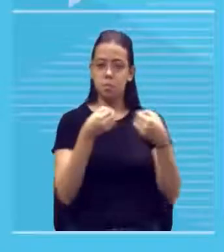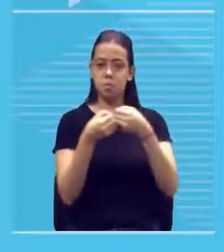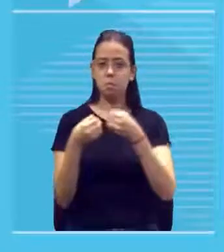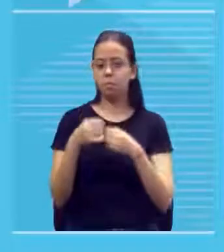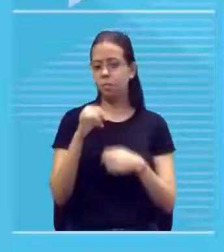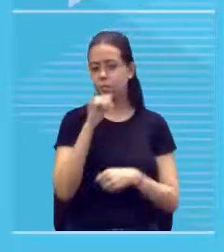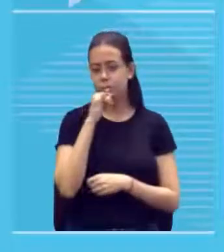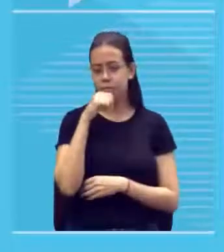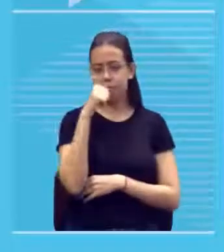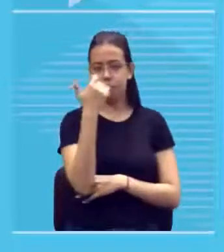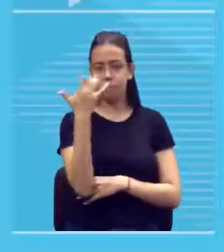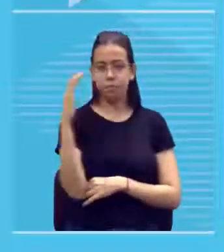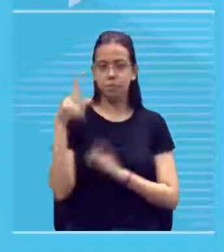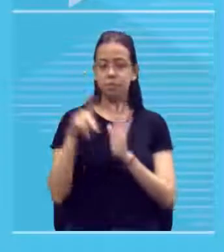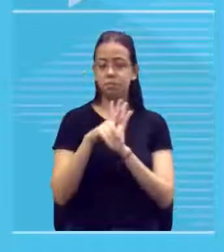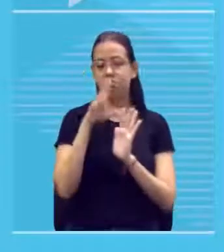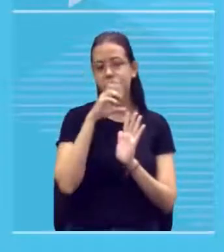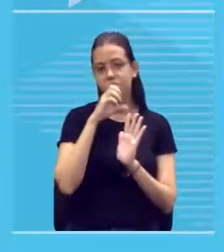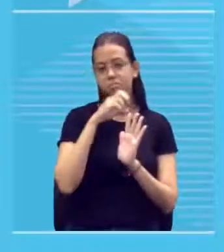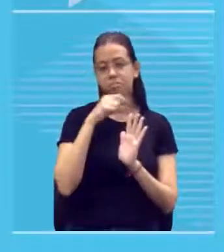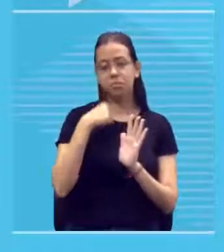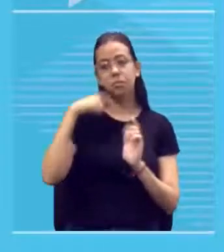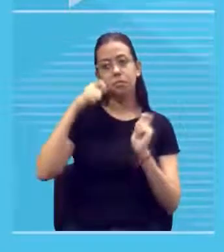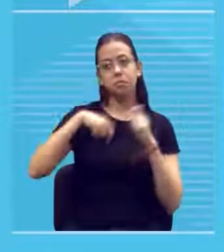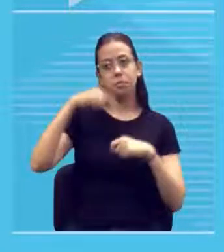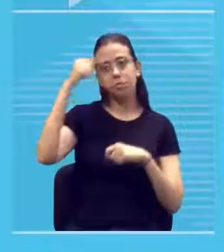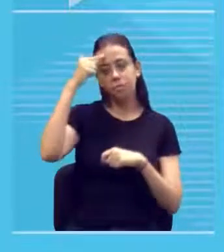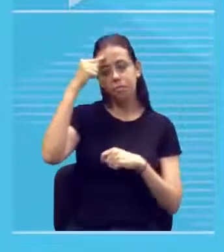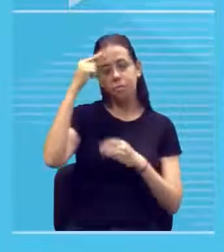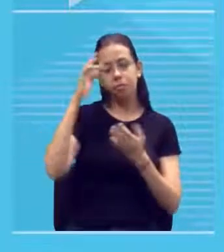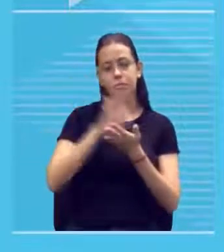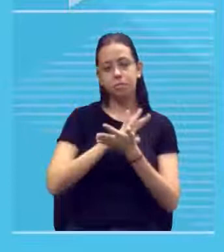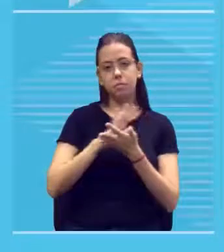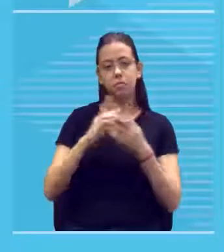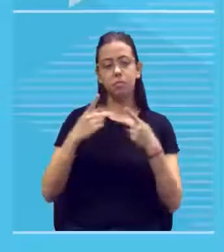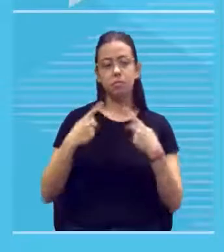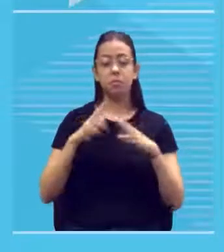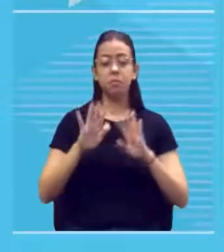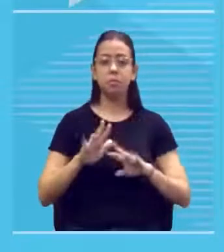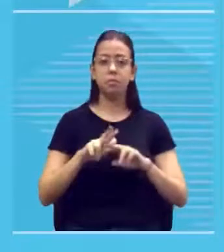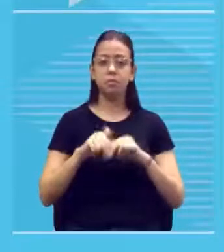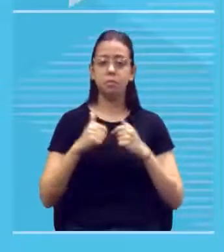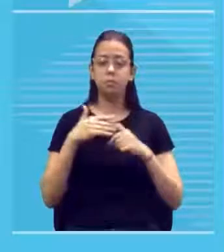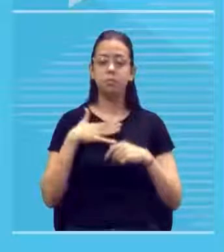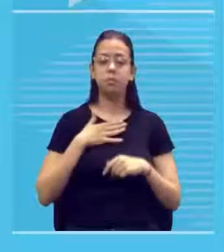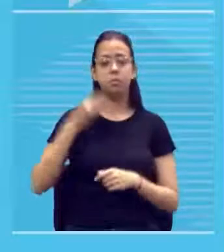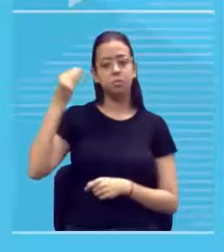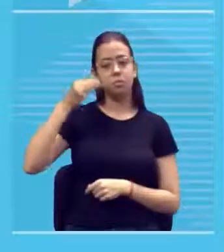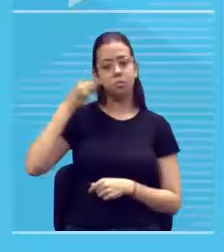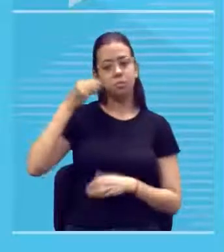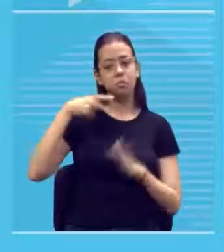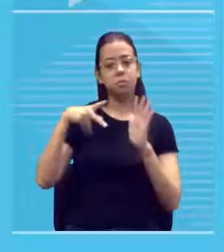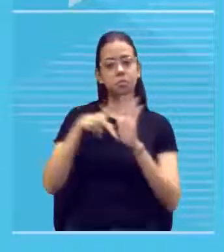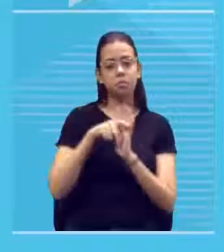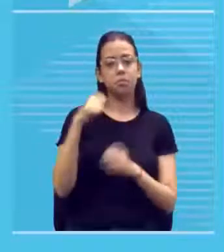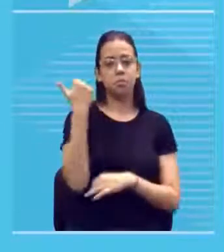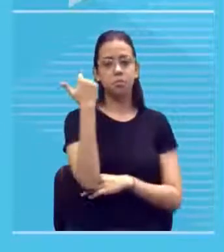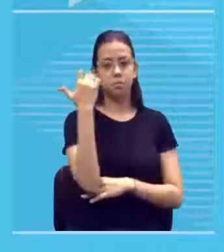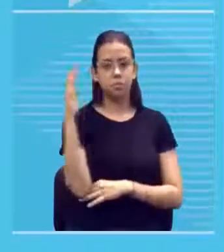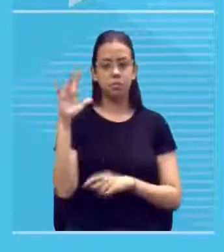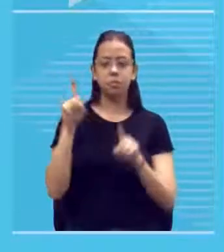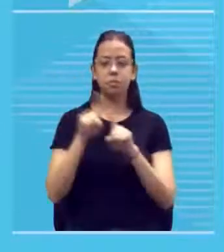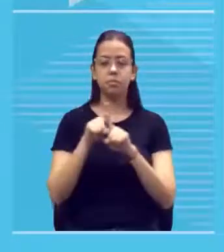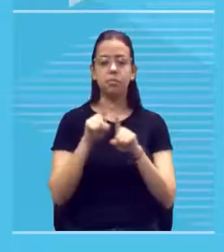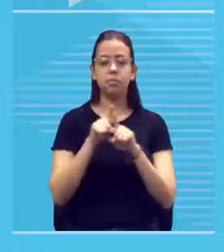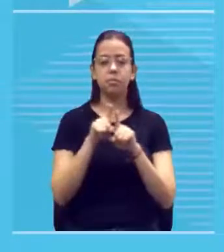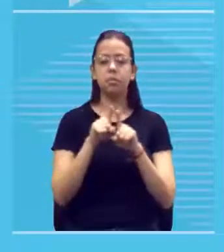laranja para mim parece de um jeito mas por causa das minhas experiências com árvore com natureza e com